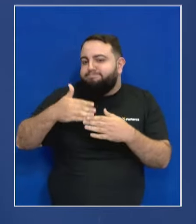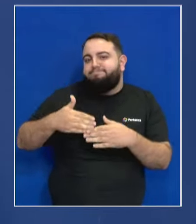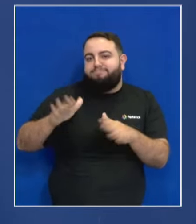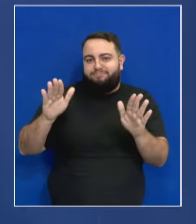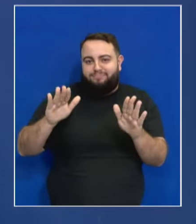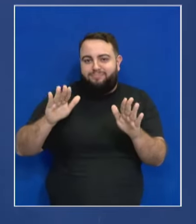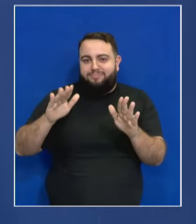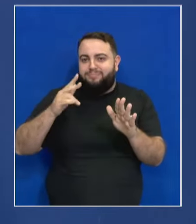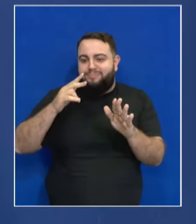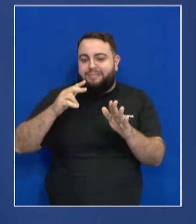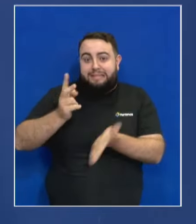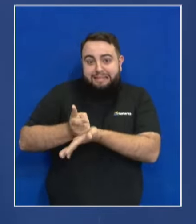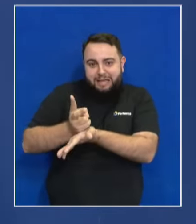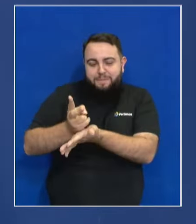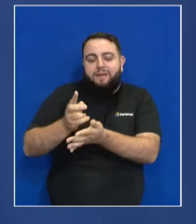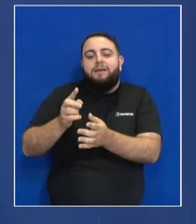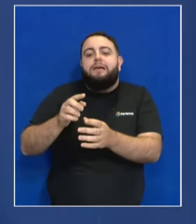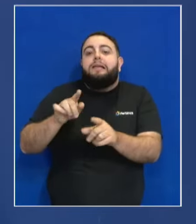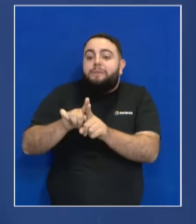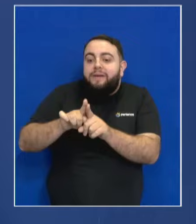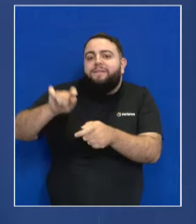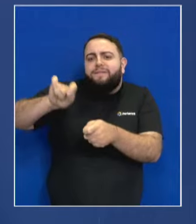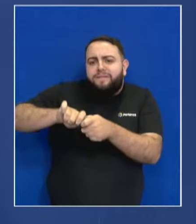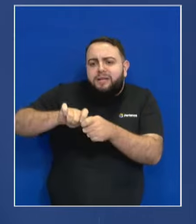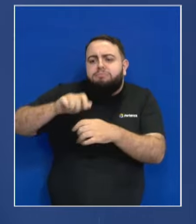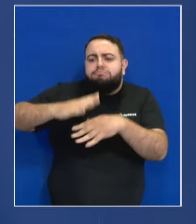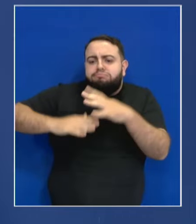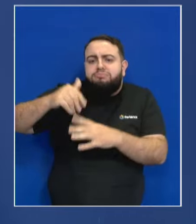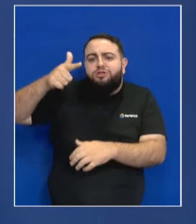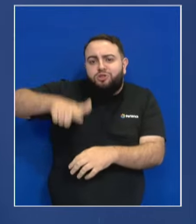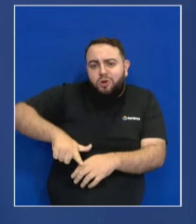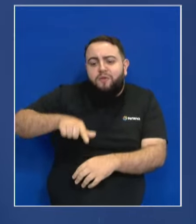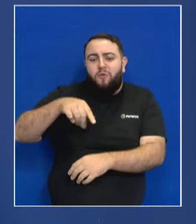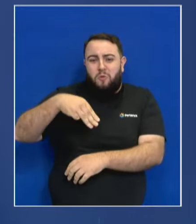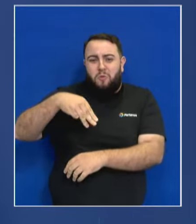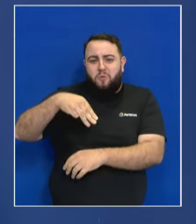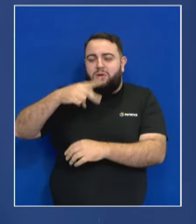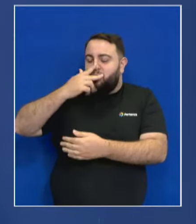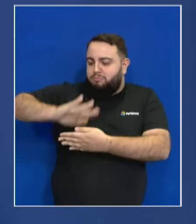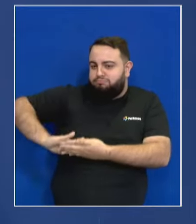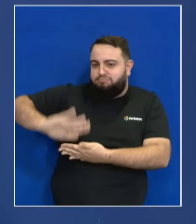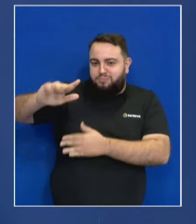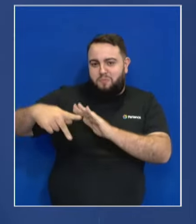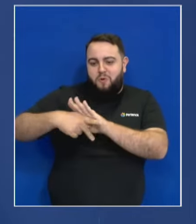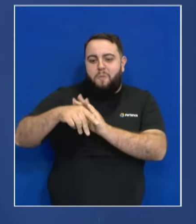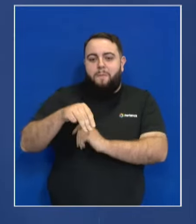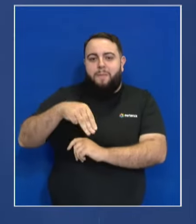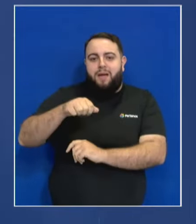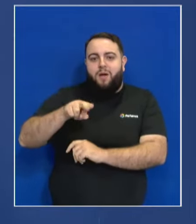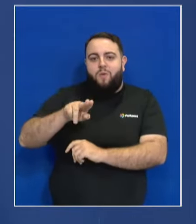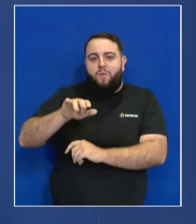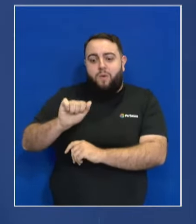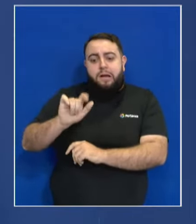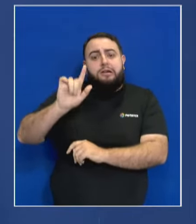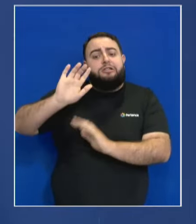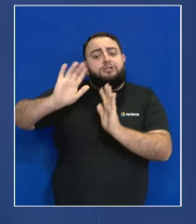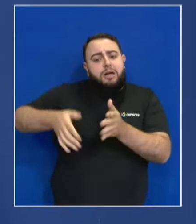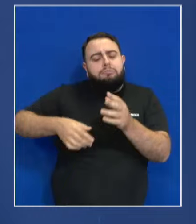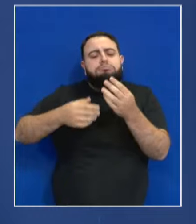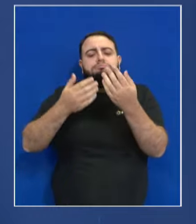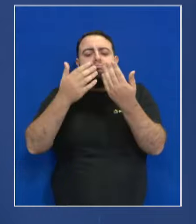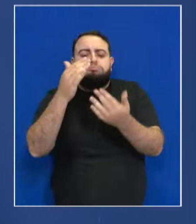fechadas e as comportas serão refeitas. E o Muro da Mauá passa, sim, já pelo laudo pela URGS, sendo examinado.